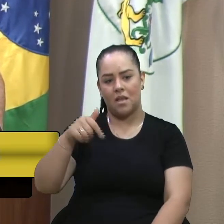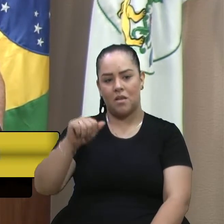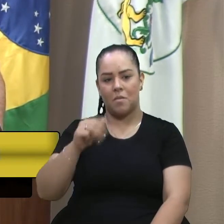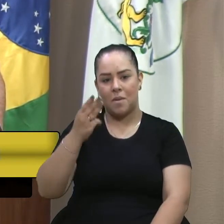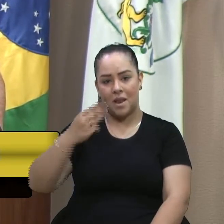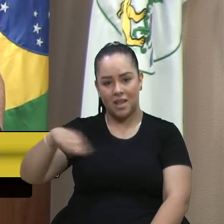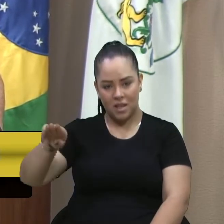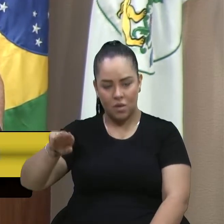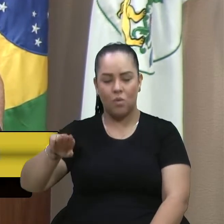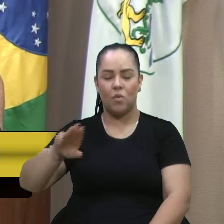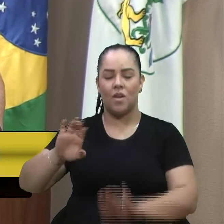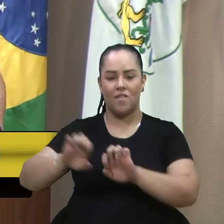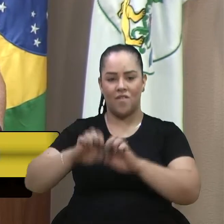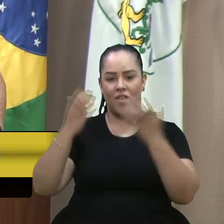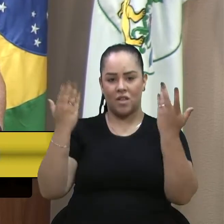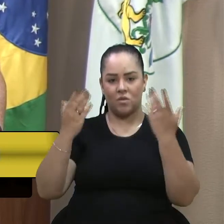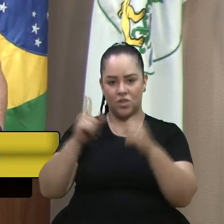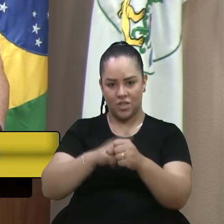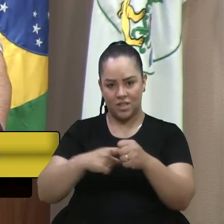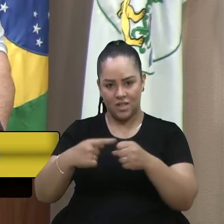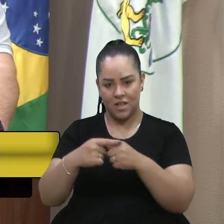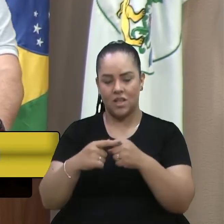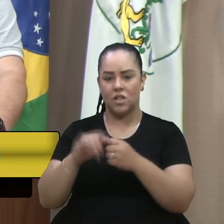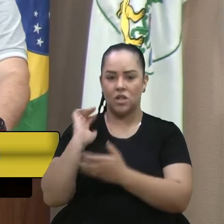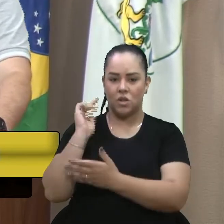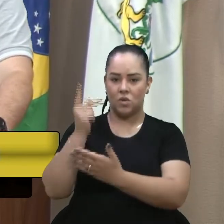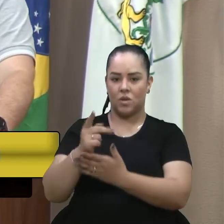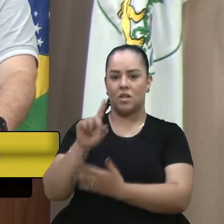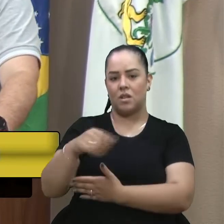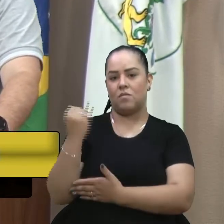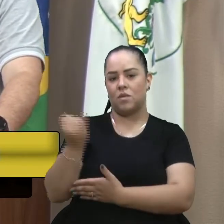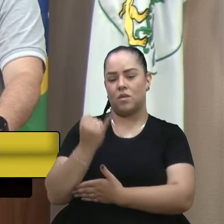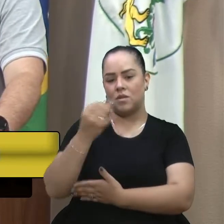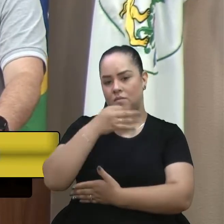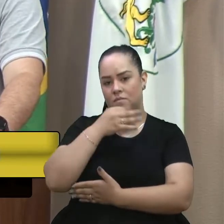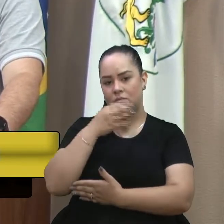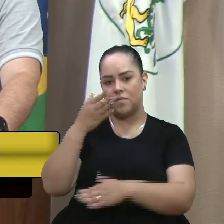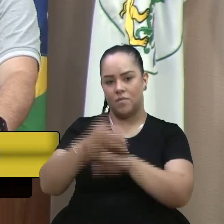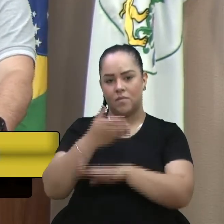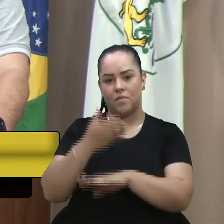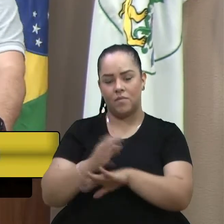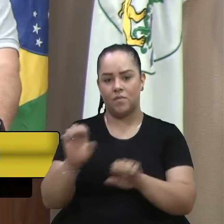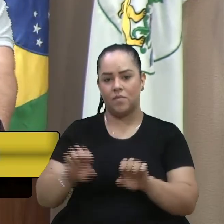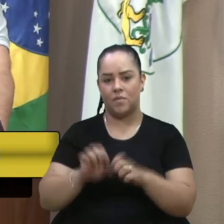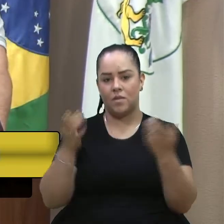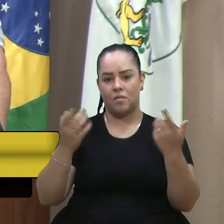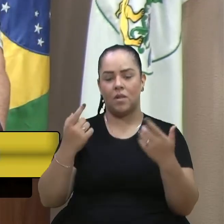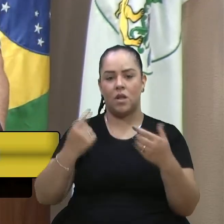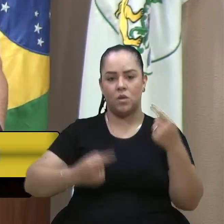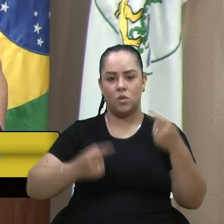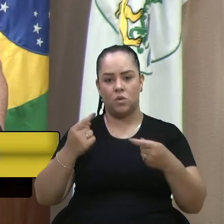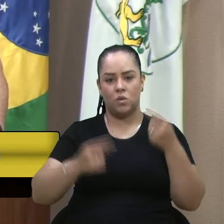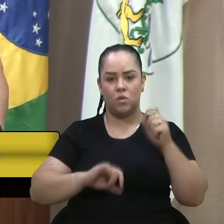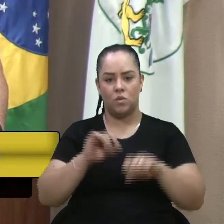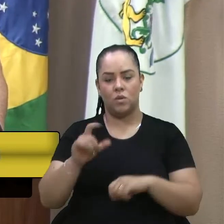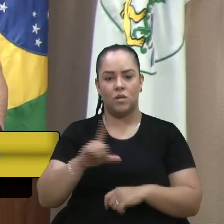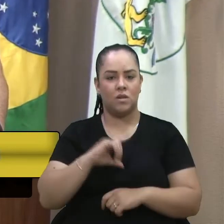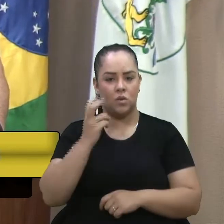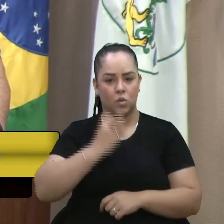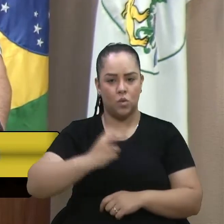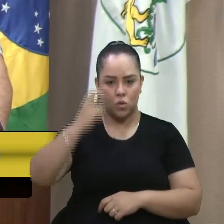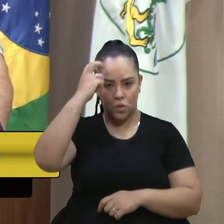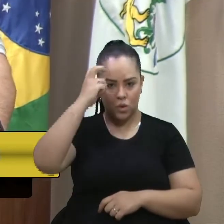e acredito que seria importantíssimo que Caxias do Sul participasse desse evento pela discussão do patrimônio histórico por tudo aquilo que se